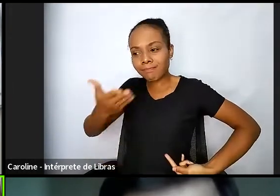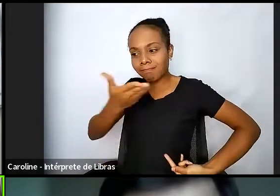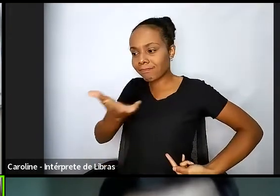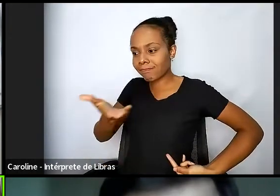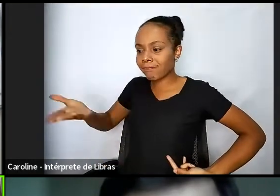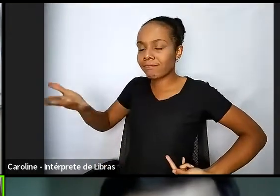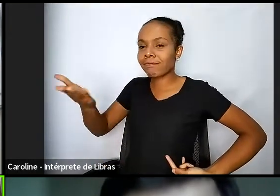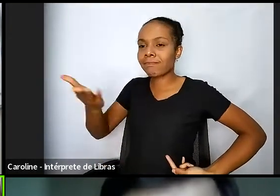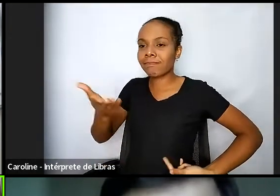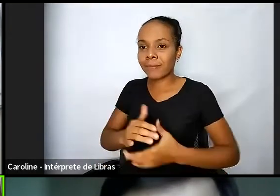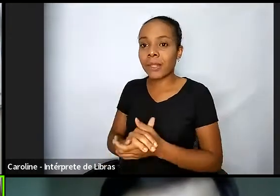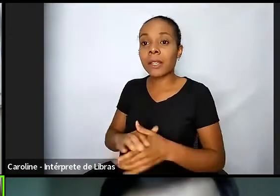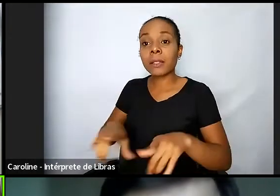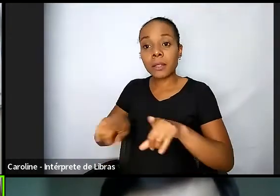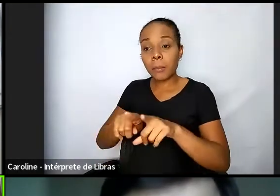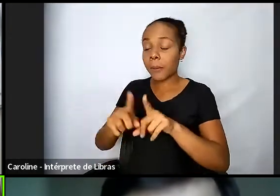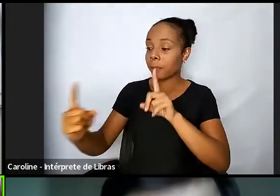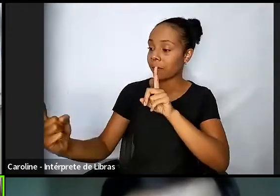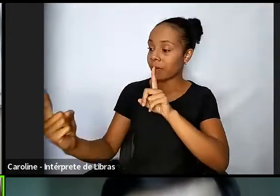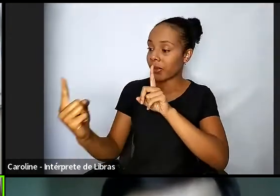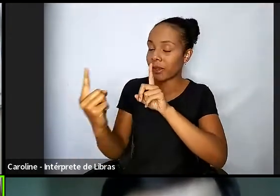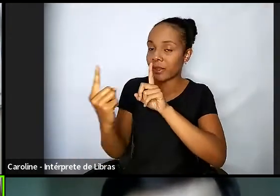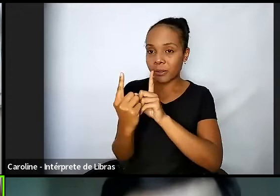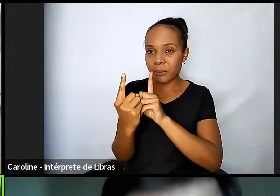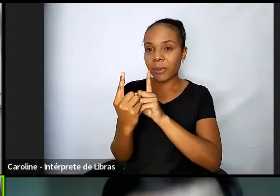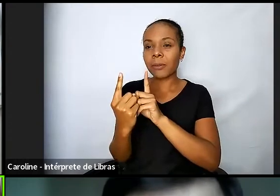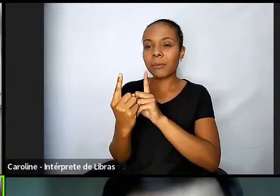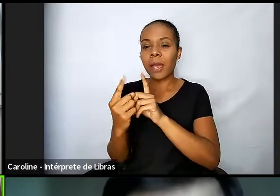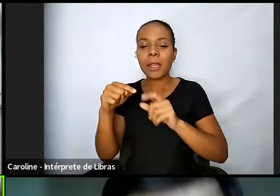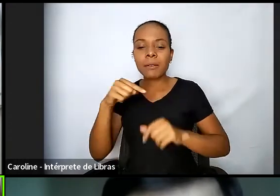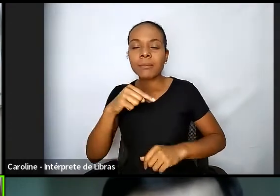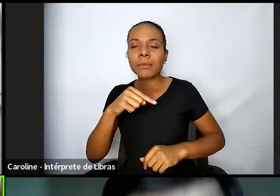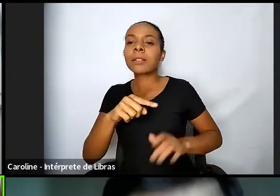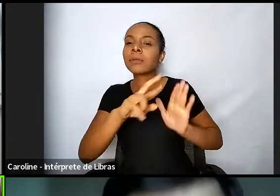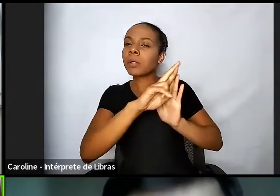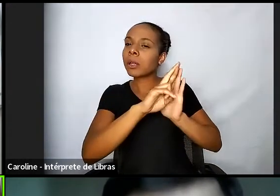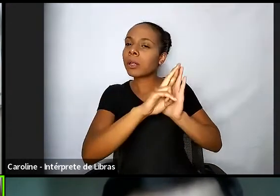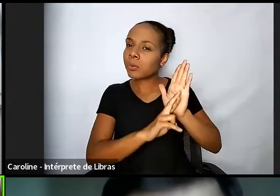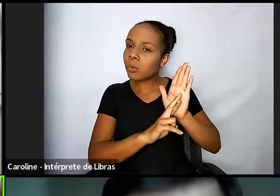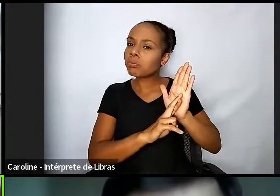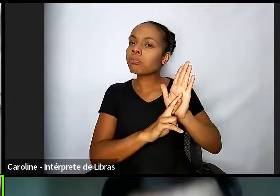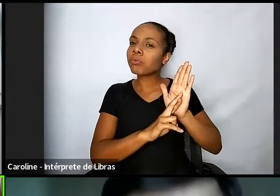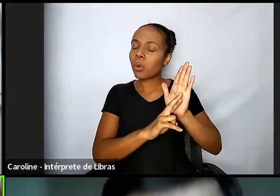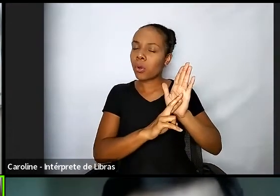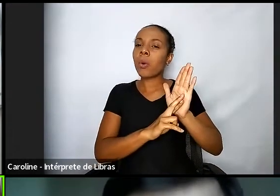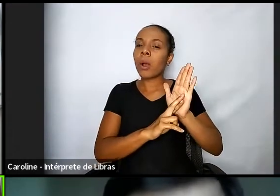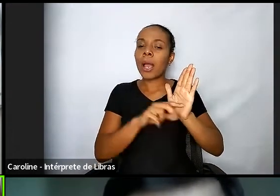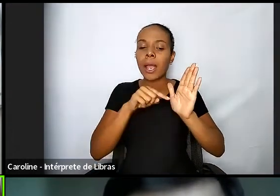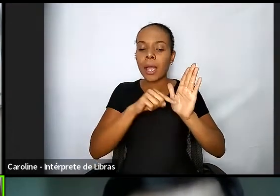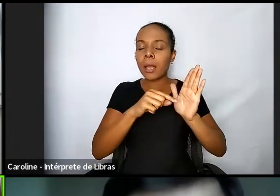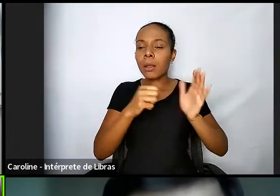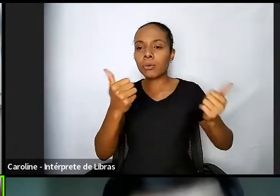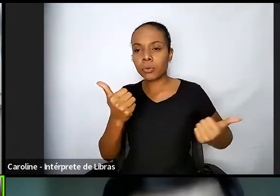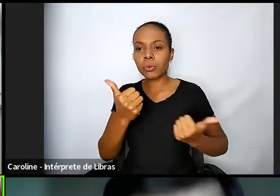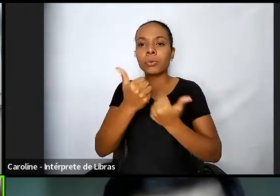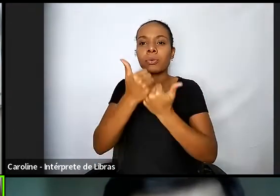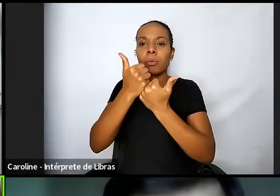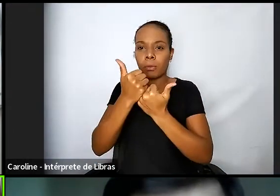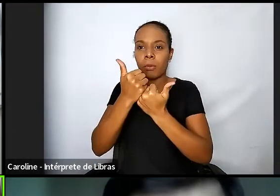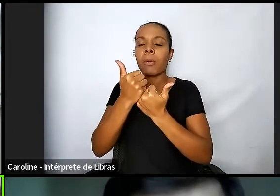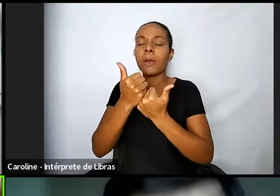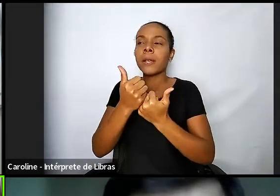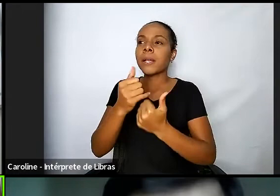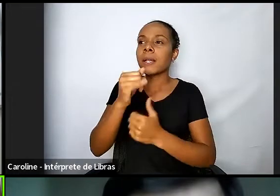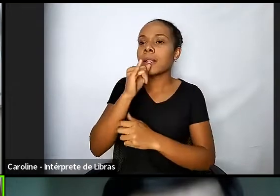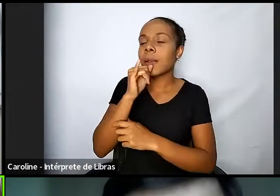forte para a resolução a questão de que as pessoas que não têm um comprovante de